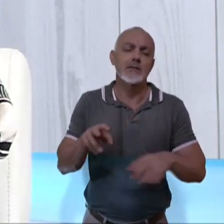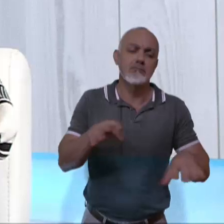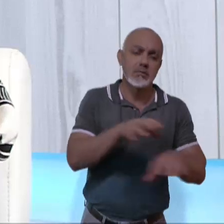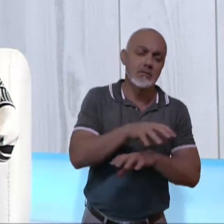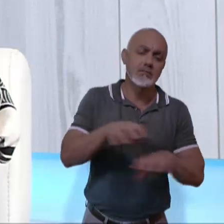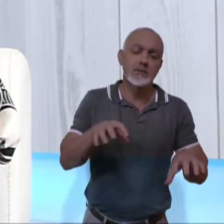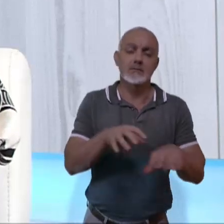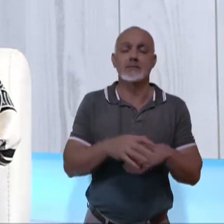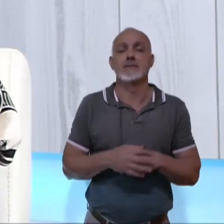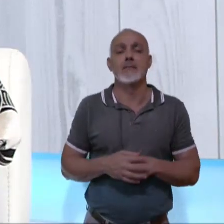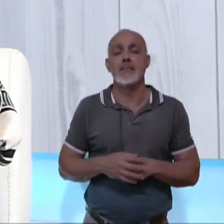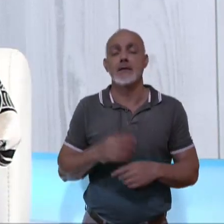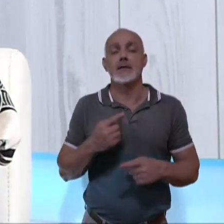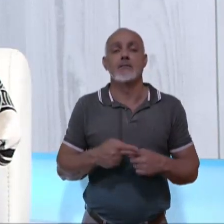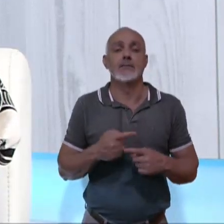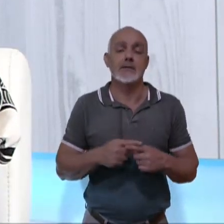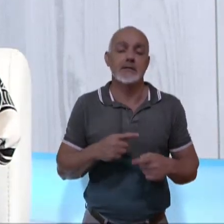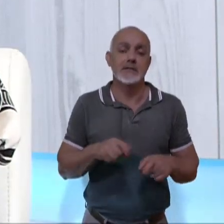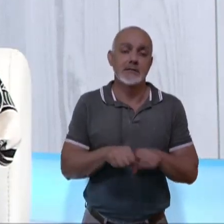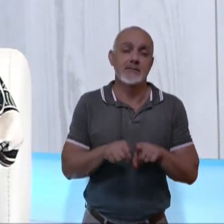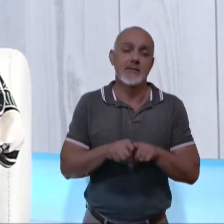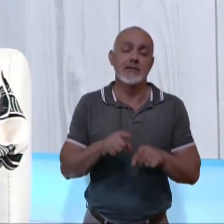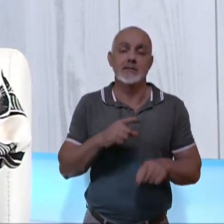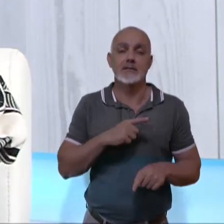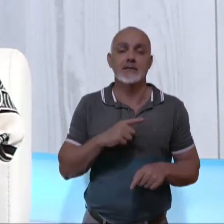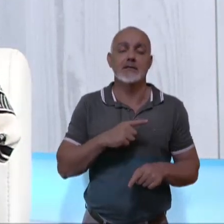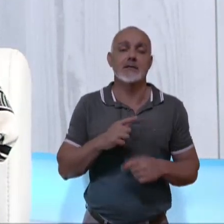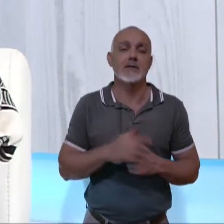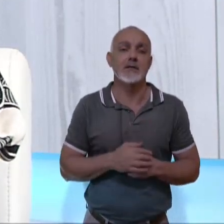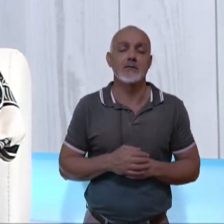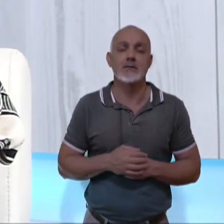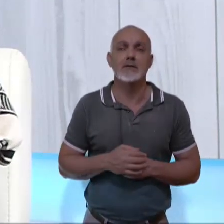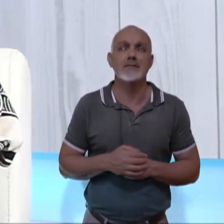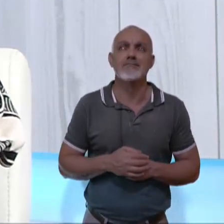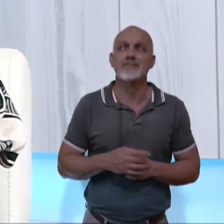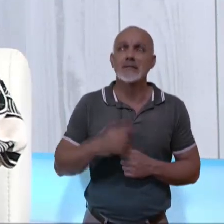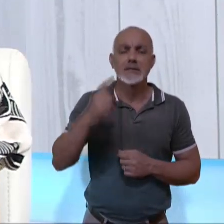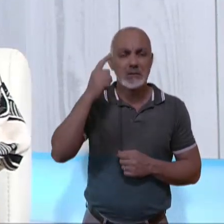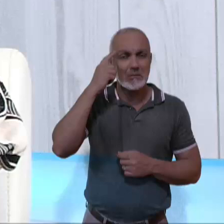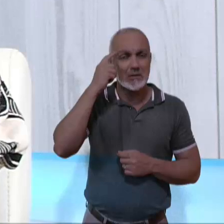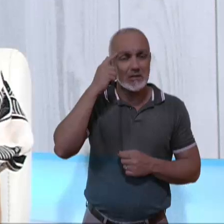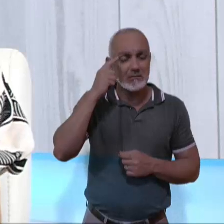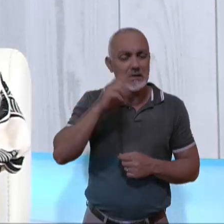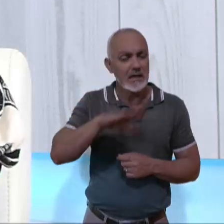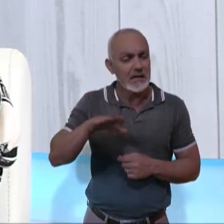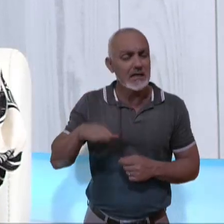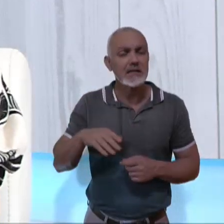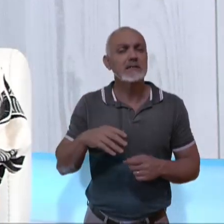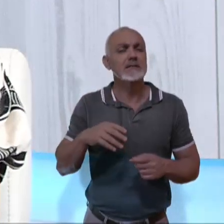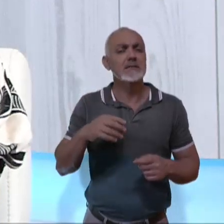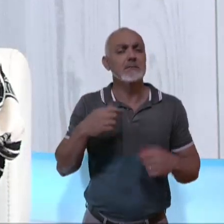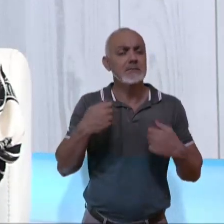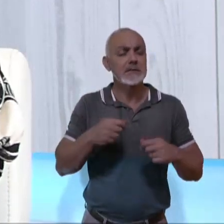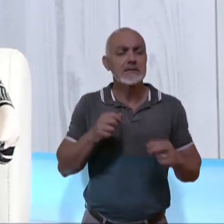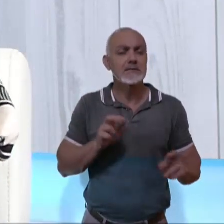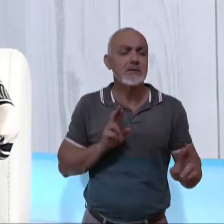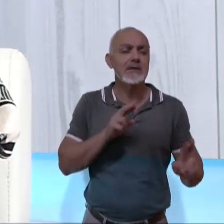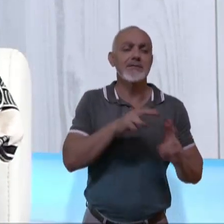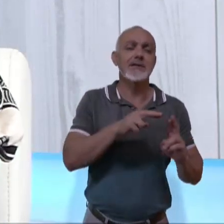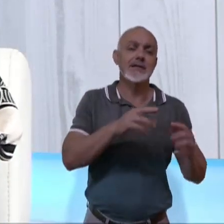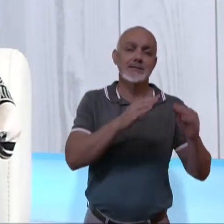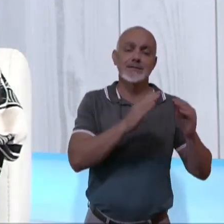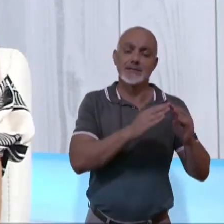existe também uma ideia de que a criança tem que ter uma referência de lar.